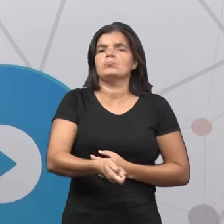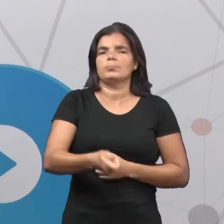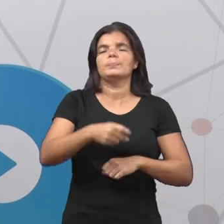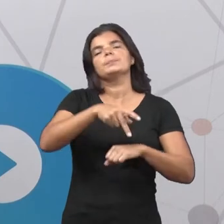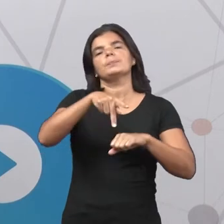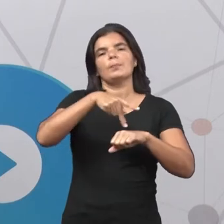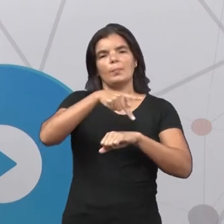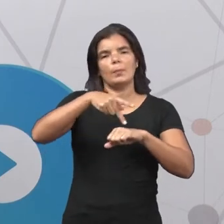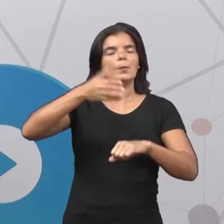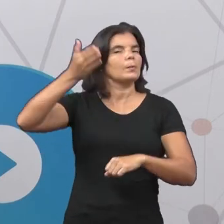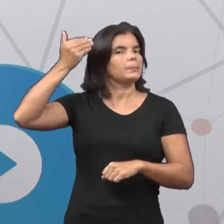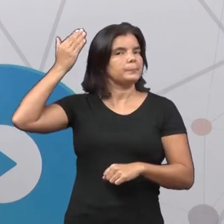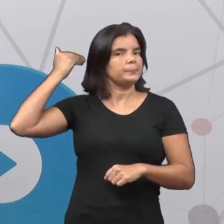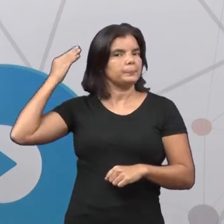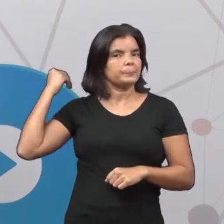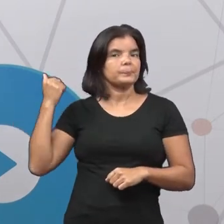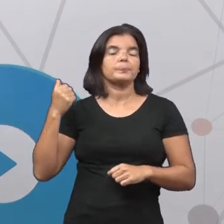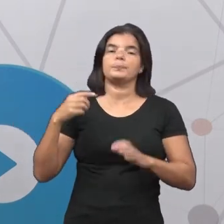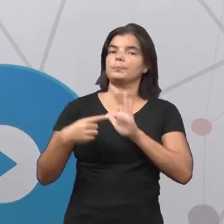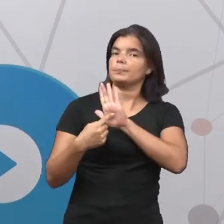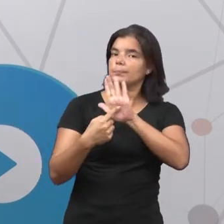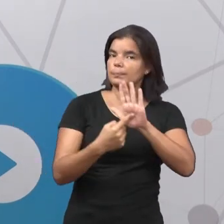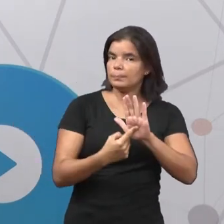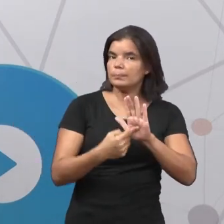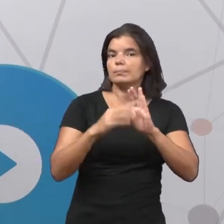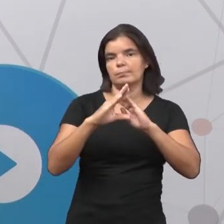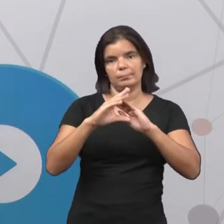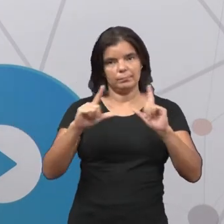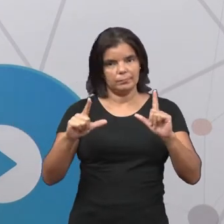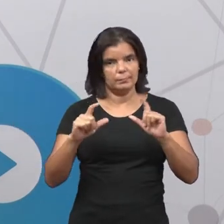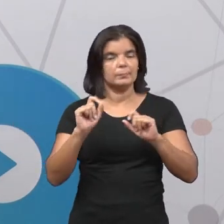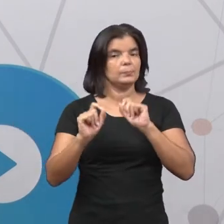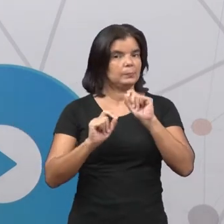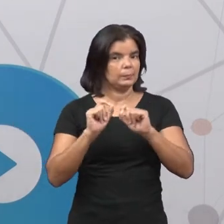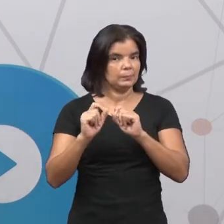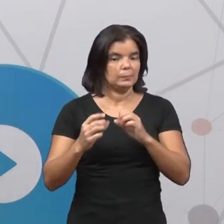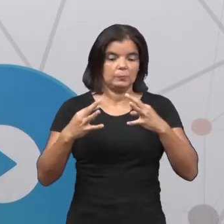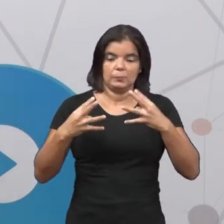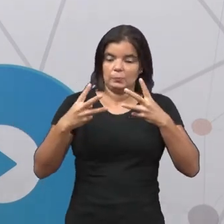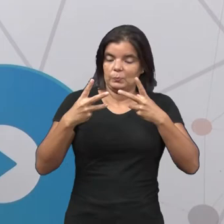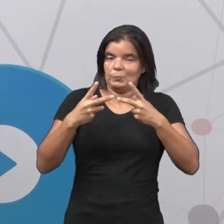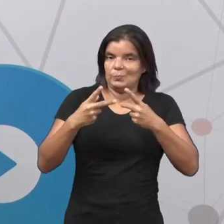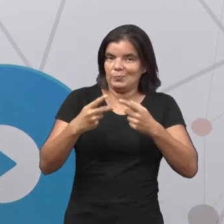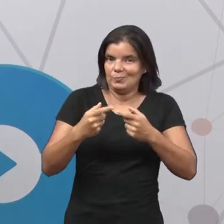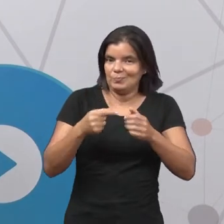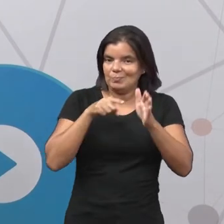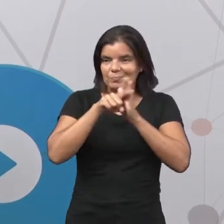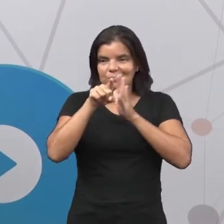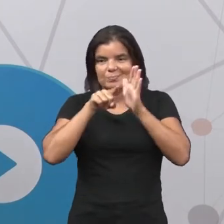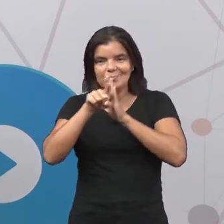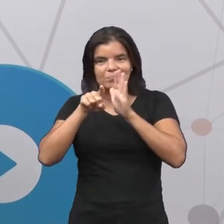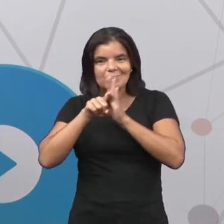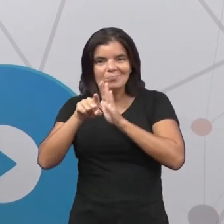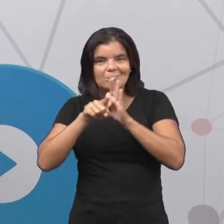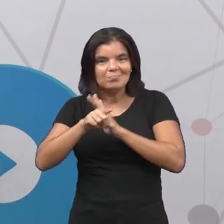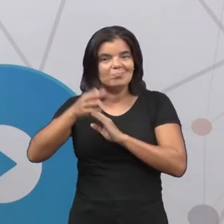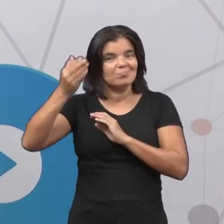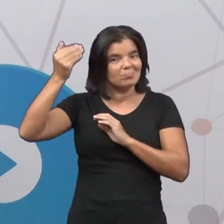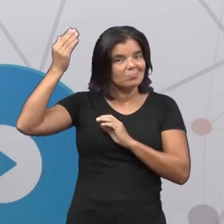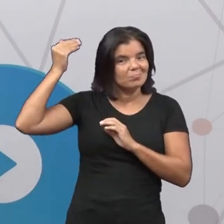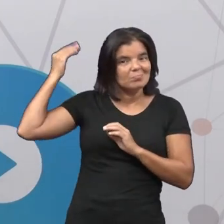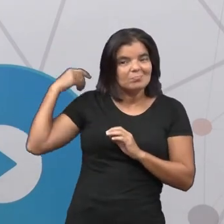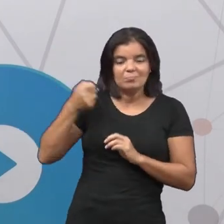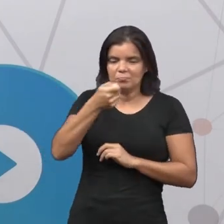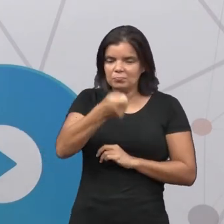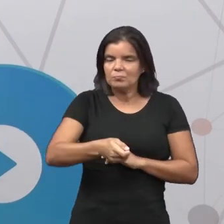nosso país naquele tempo. Destacando-se, claro, que todo e qualquer questionamento, a época do regime